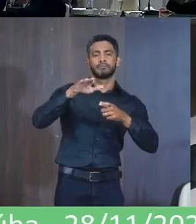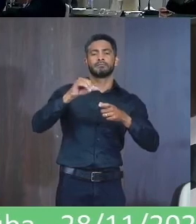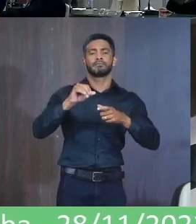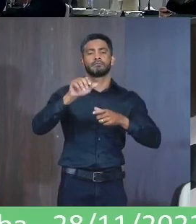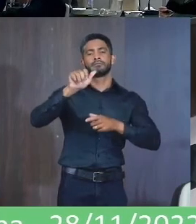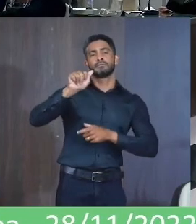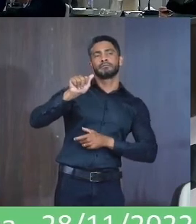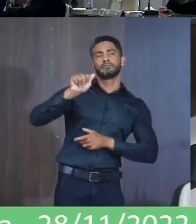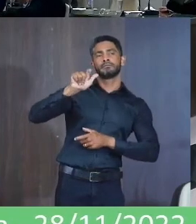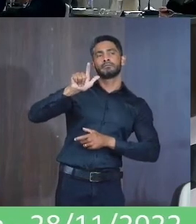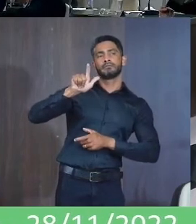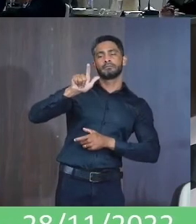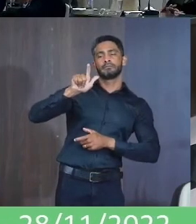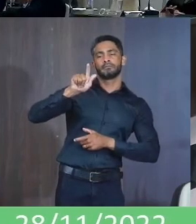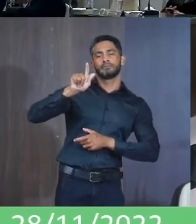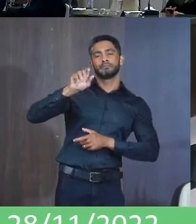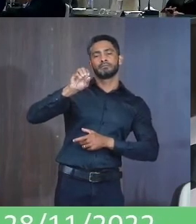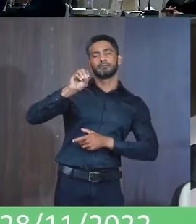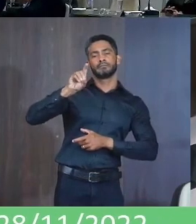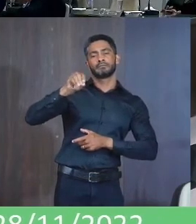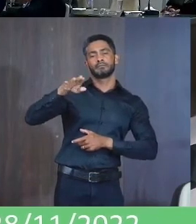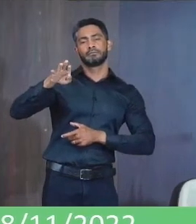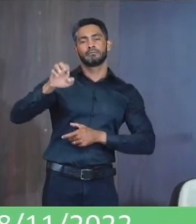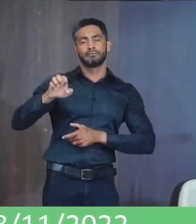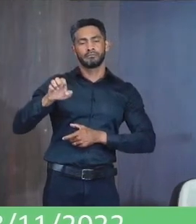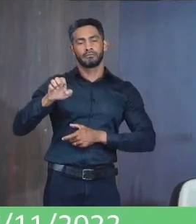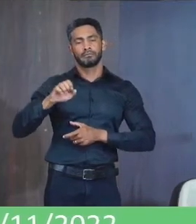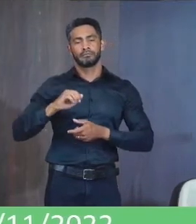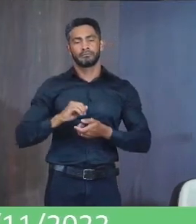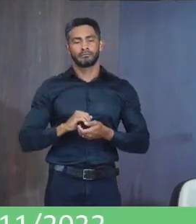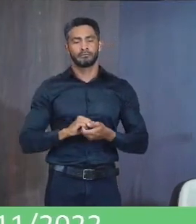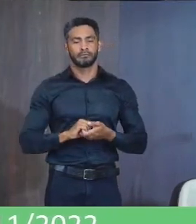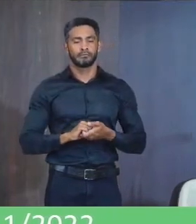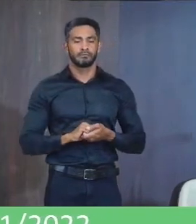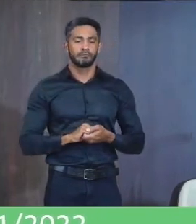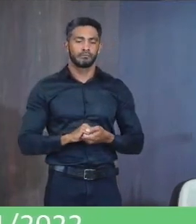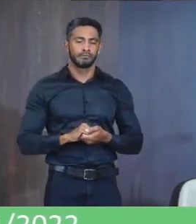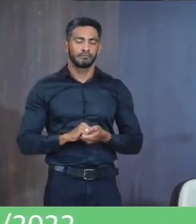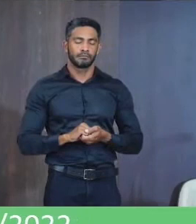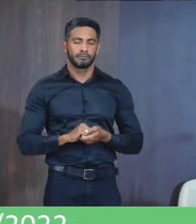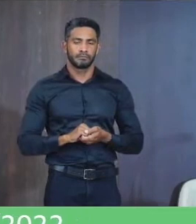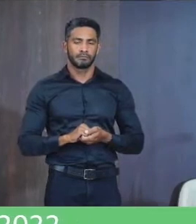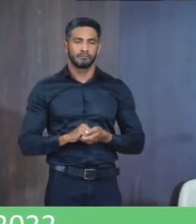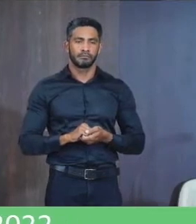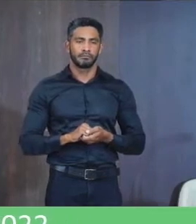Prontos A servir o povo Nos colocamos A vossa disposição Para quaisquer Colocações